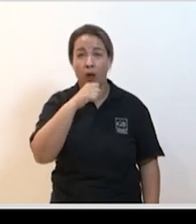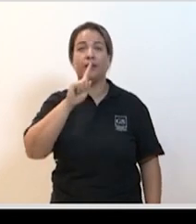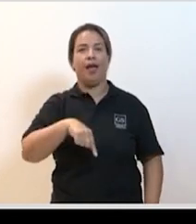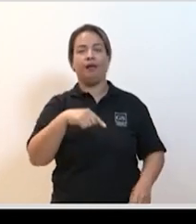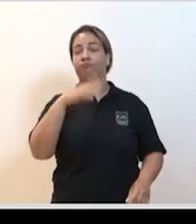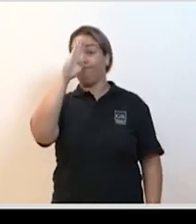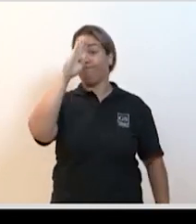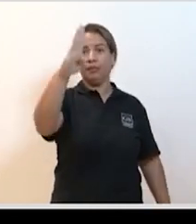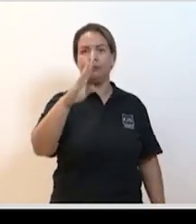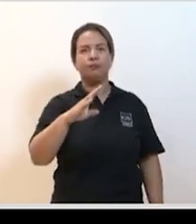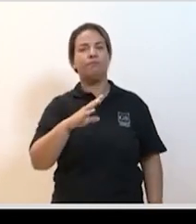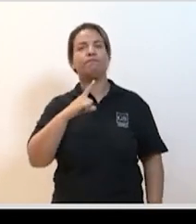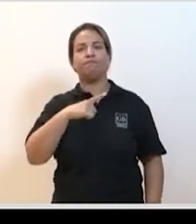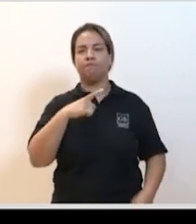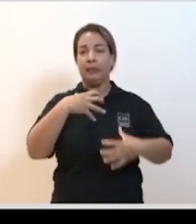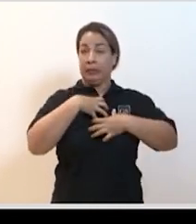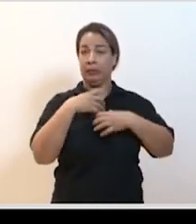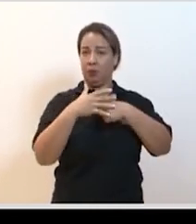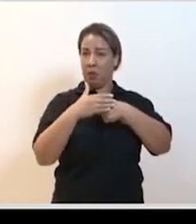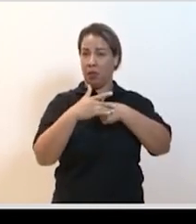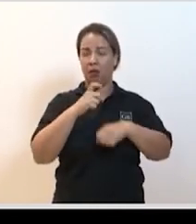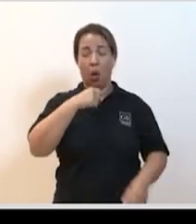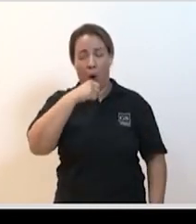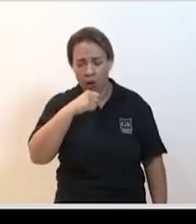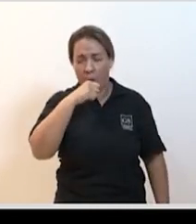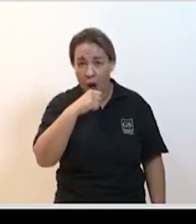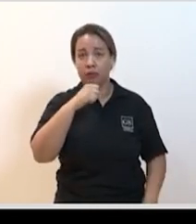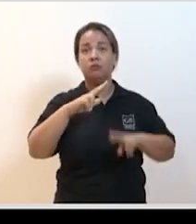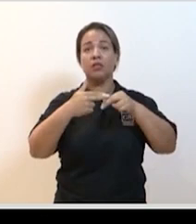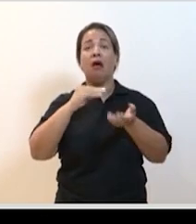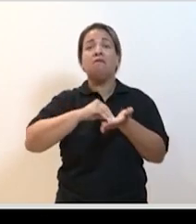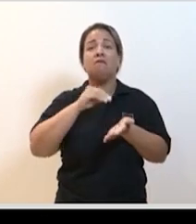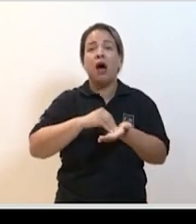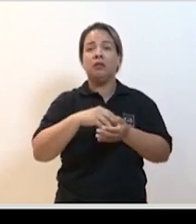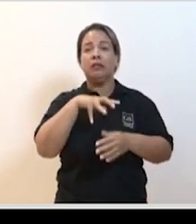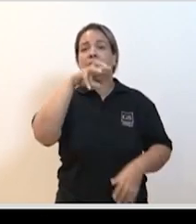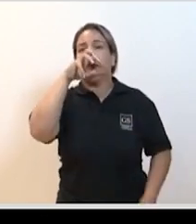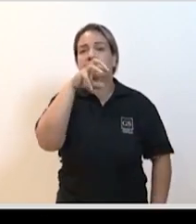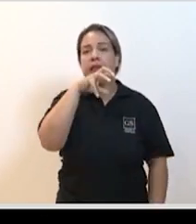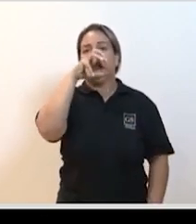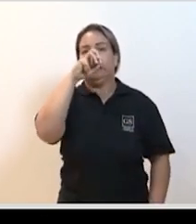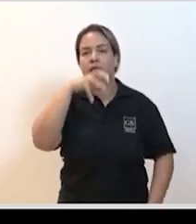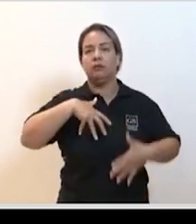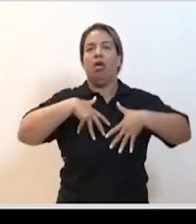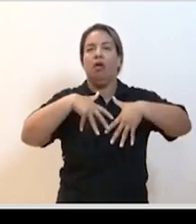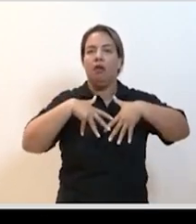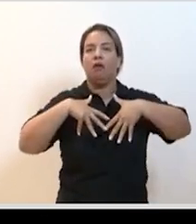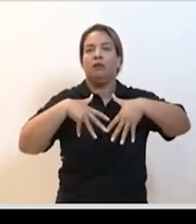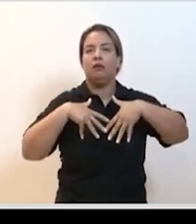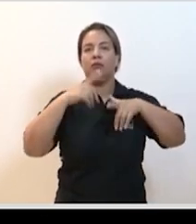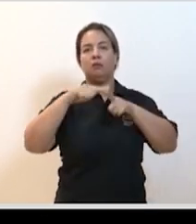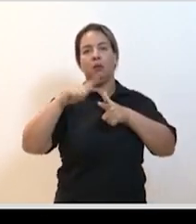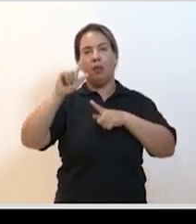Tosse, sintoma respiratório baixo e que evolui eventualmente para a falta de ar. Existem, evidentemente, outras manifestações que podem